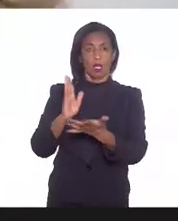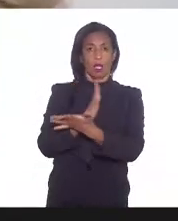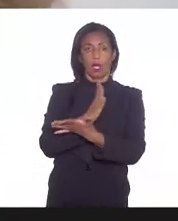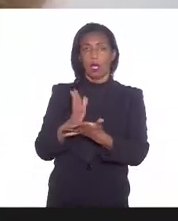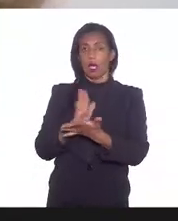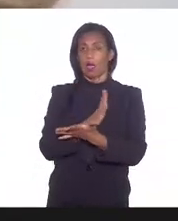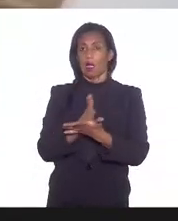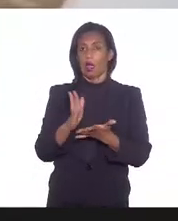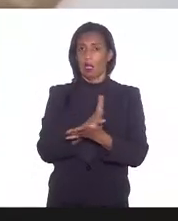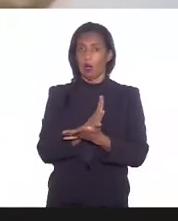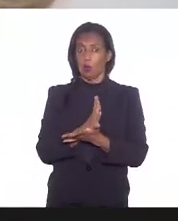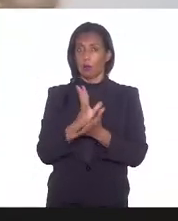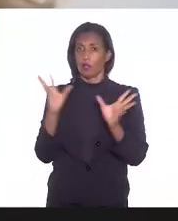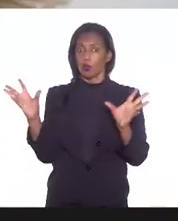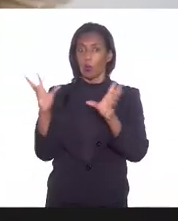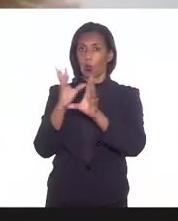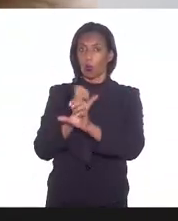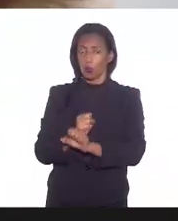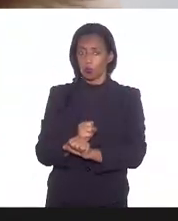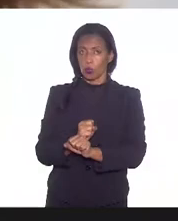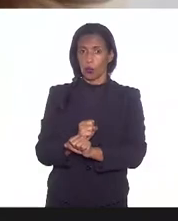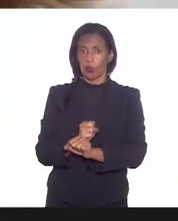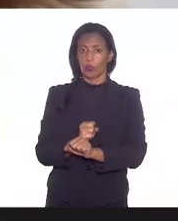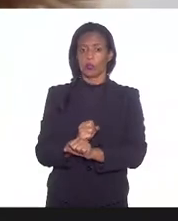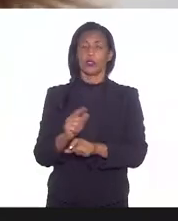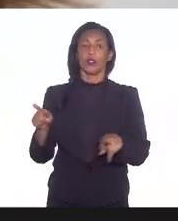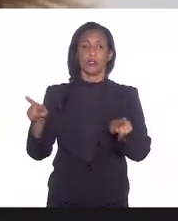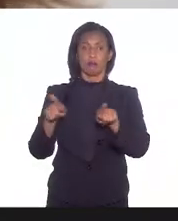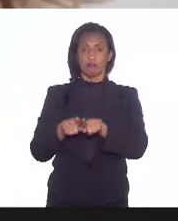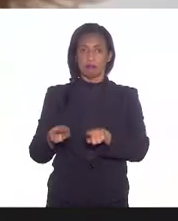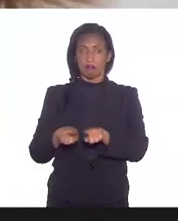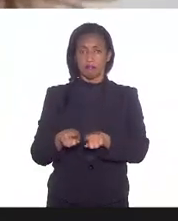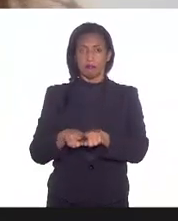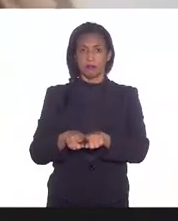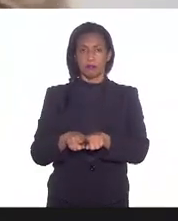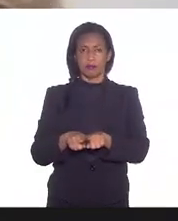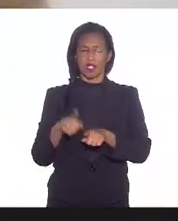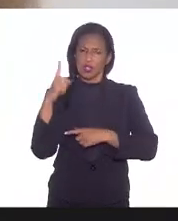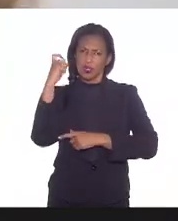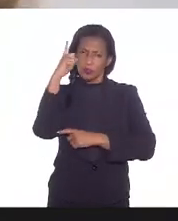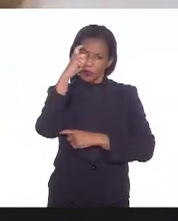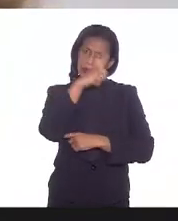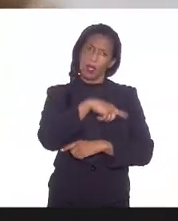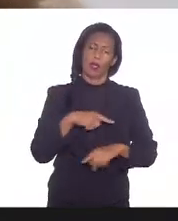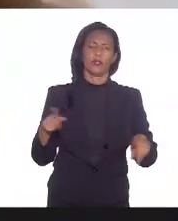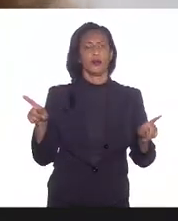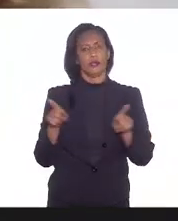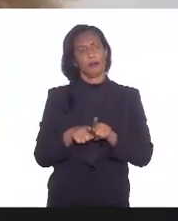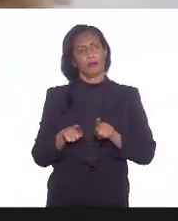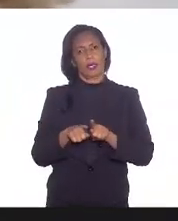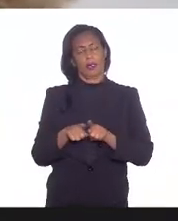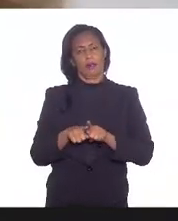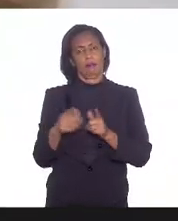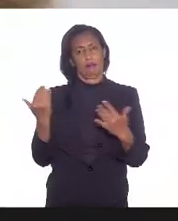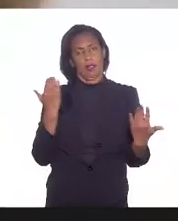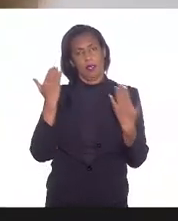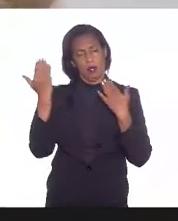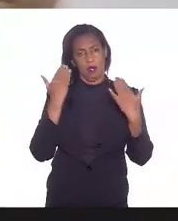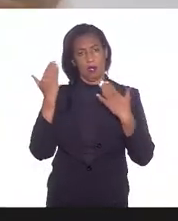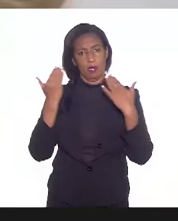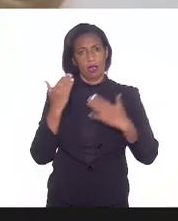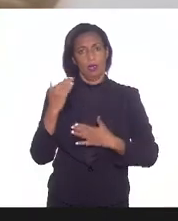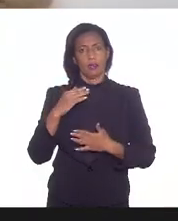das conclusões e das dificuldades, né, em relação à